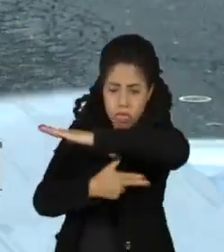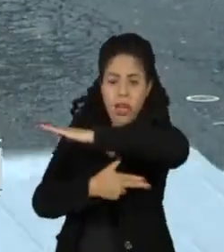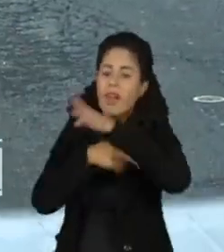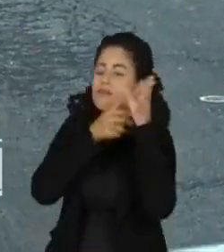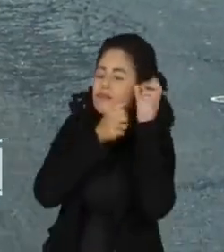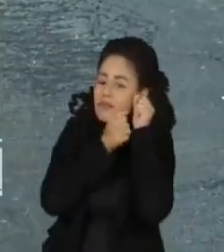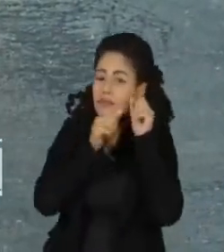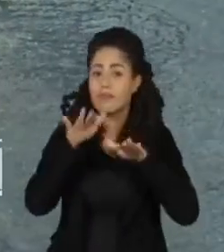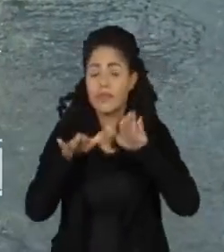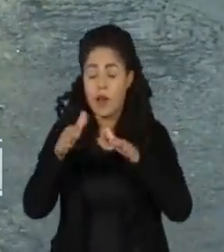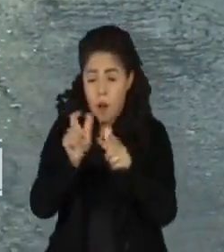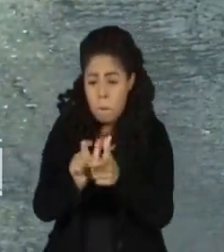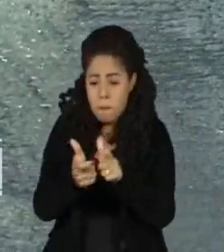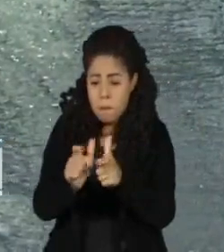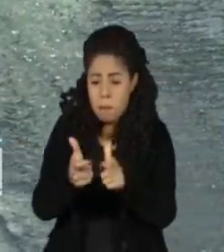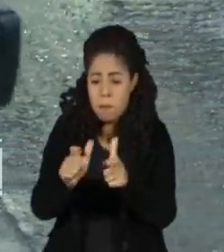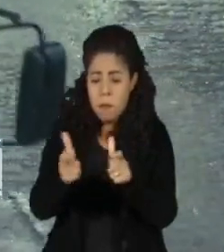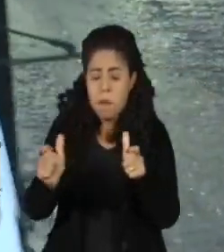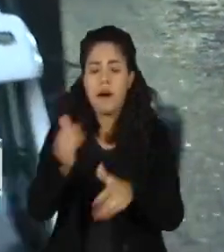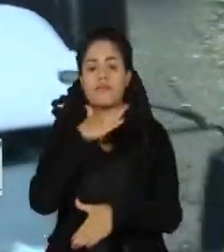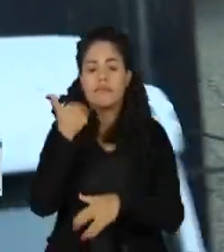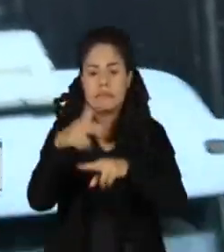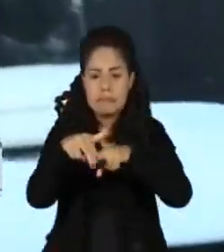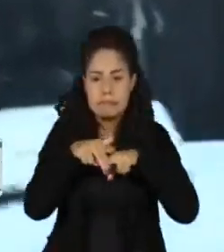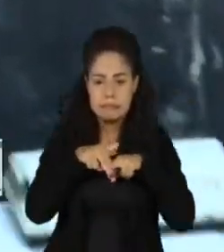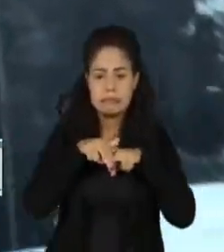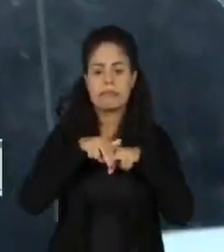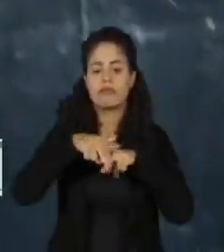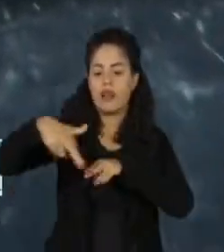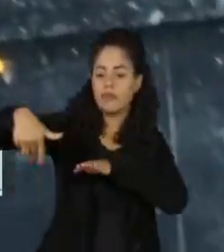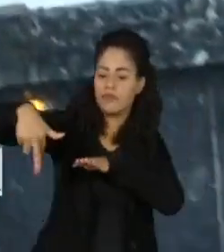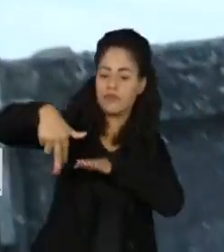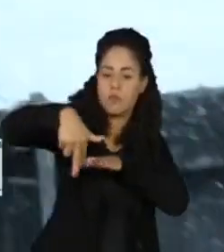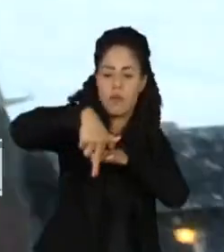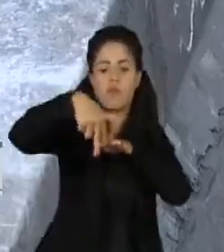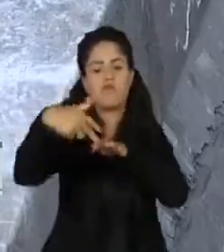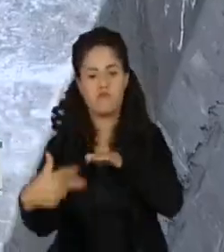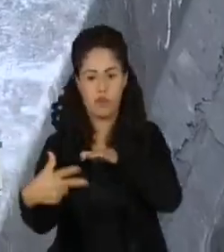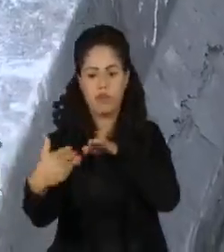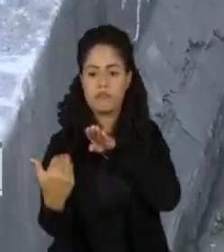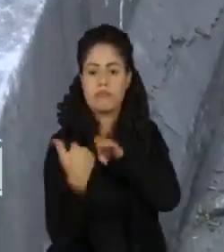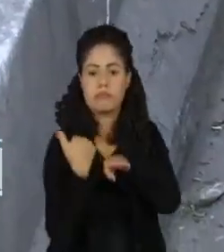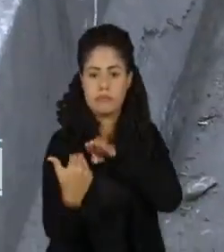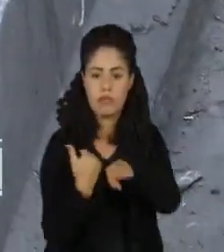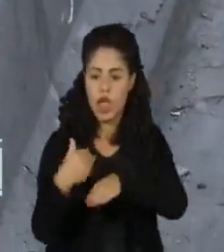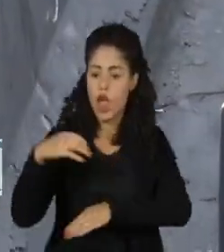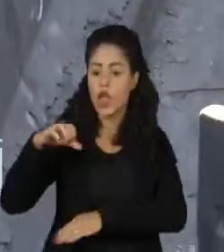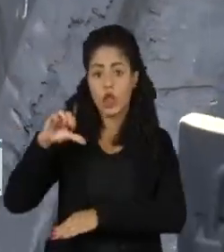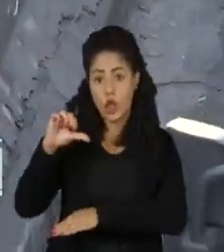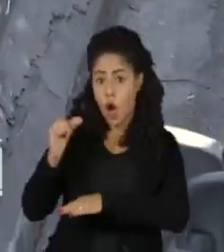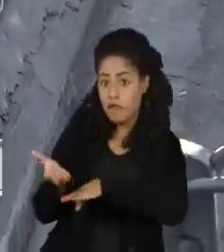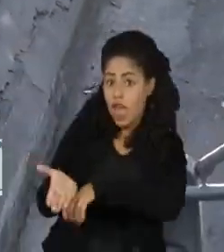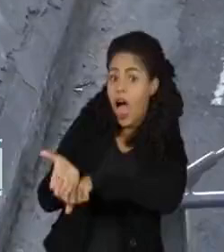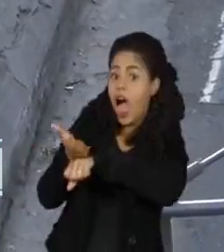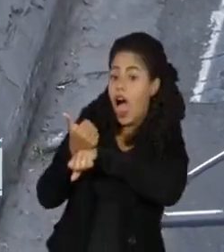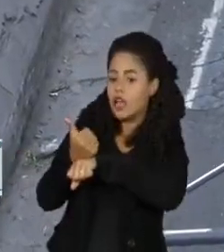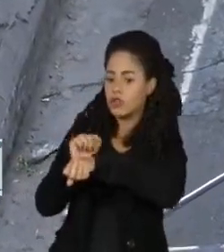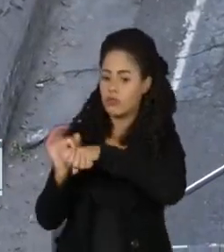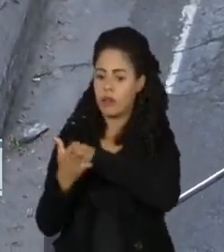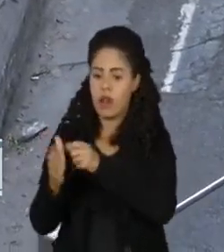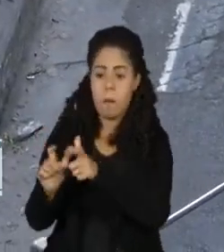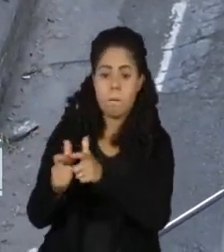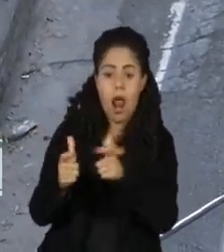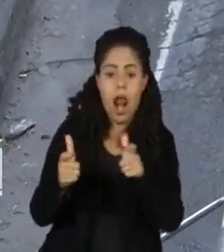Desde então, o número de mortes por atropelamento dobrou nas marginais. Passou de 9 antes da pandemia para